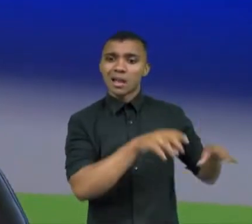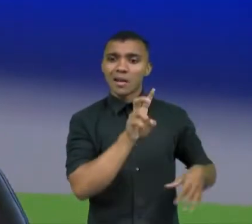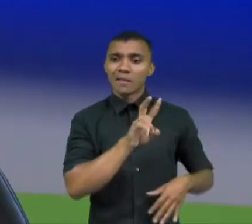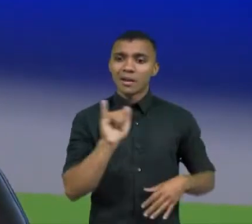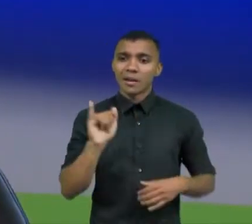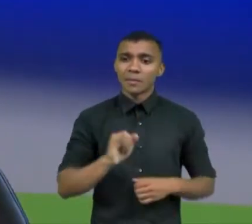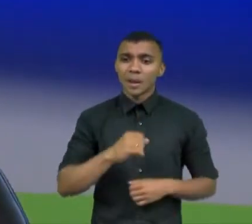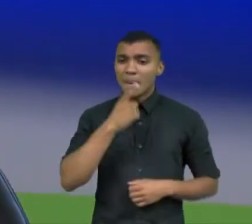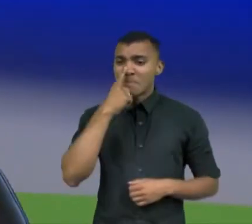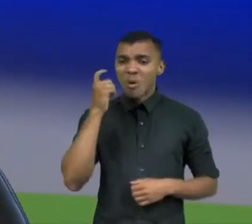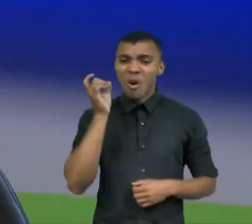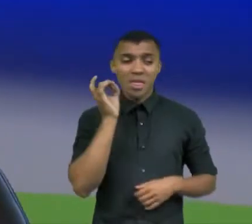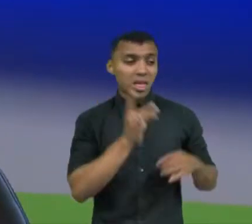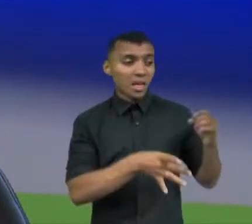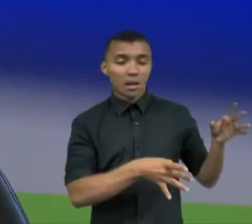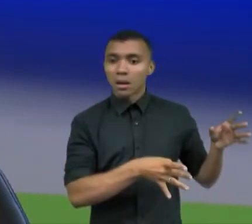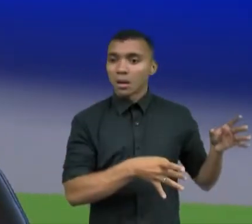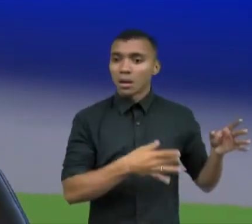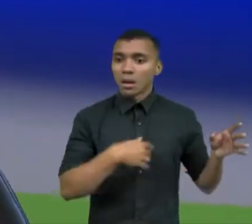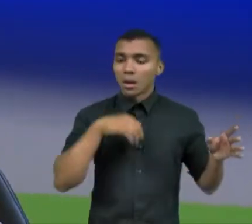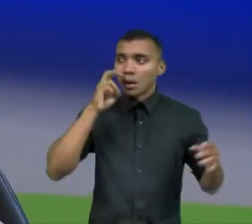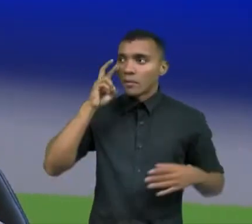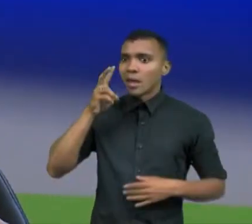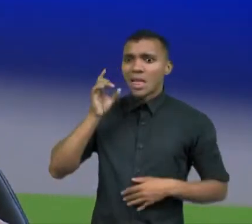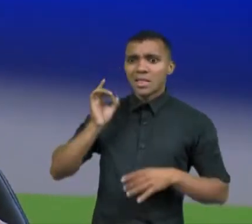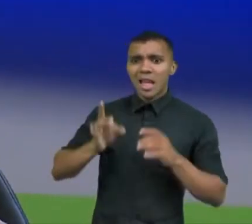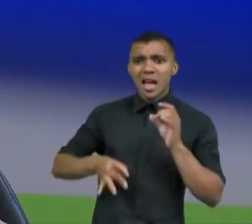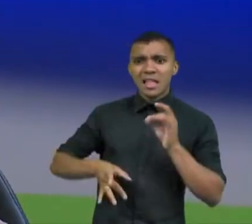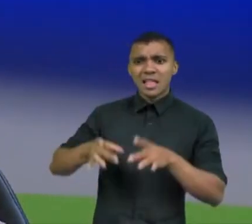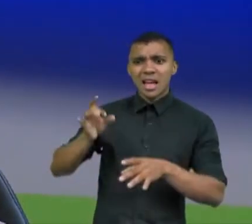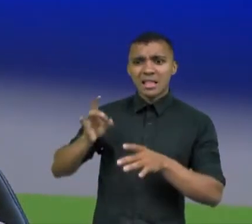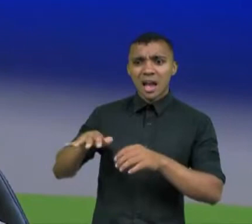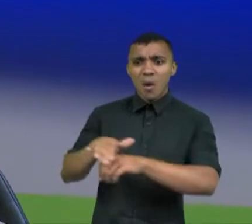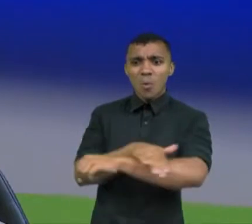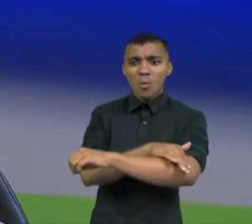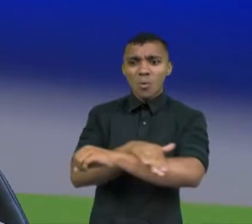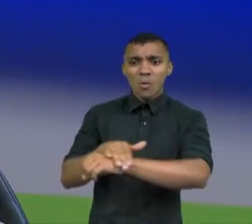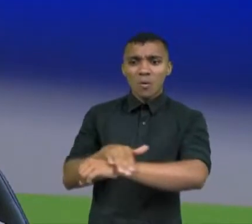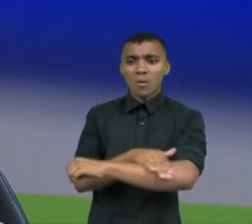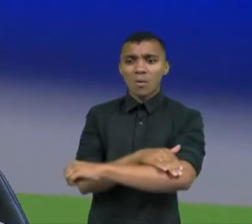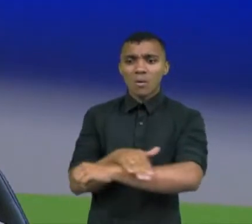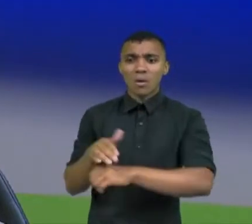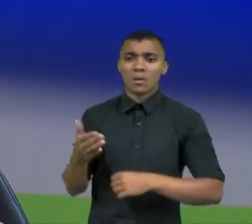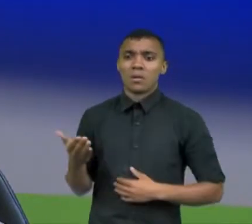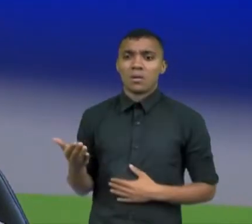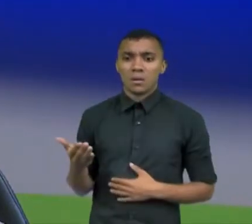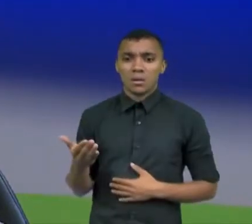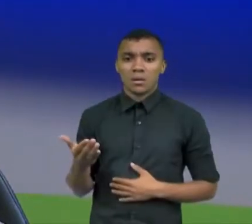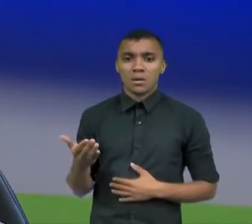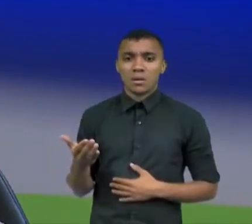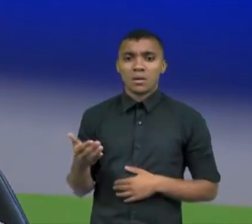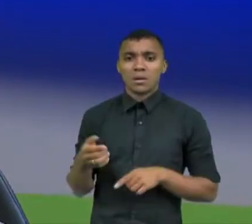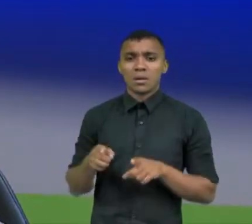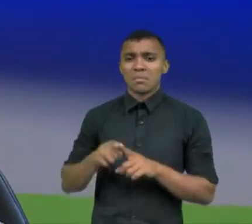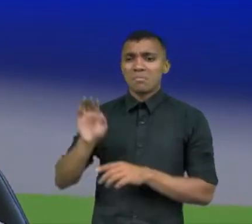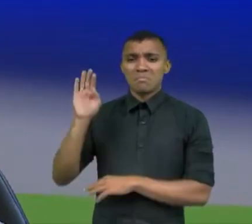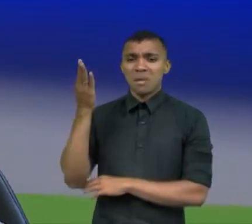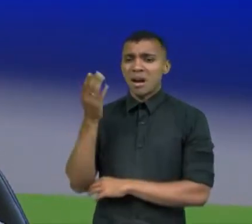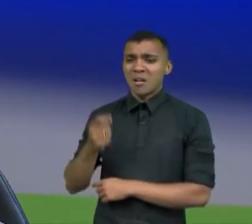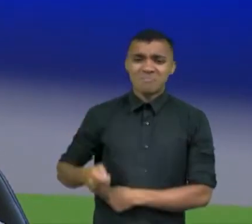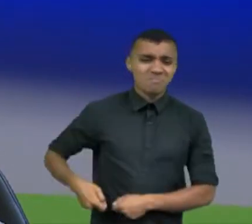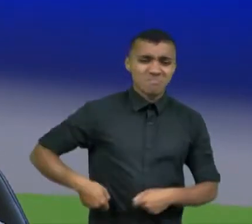lixo que era colocado, não só o lixo na rua, mas botavam pau, botavam pedra